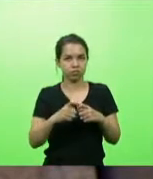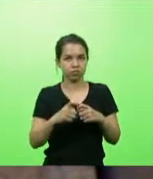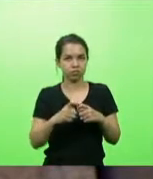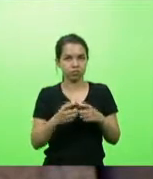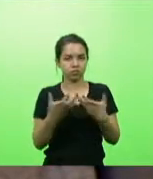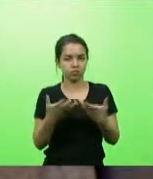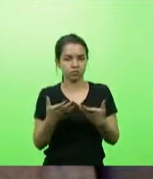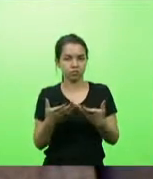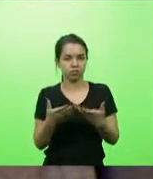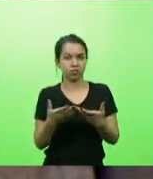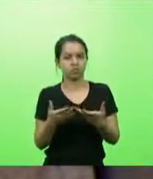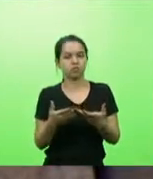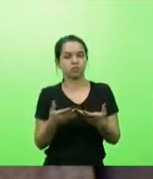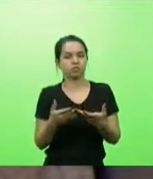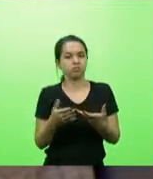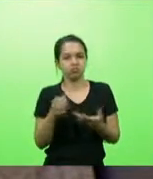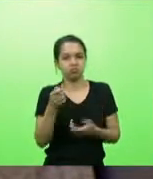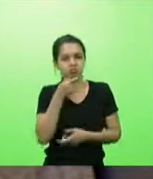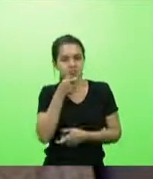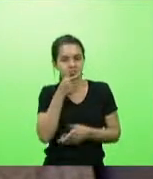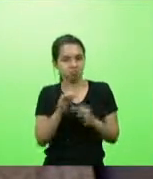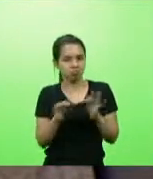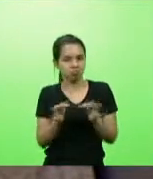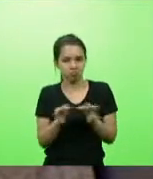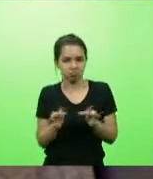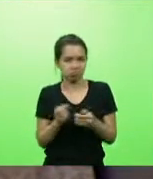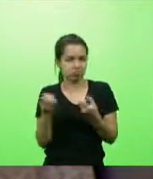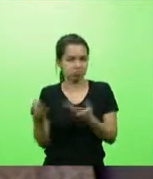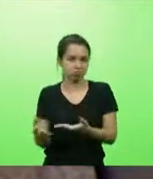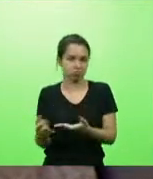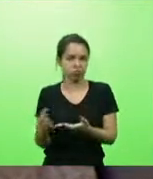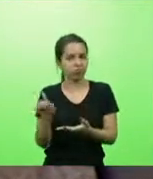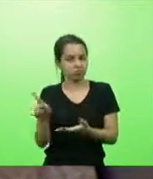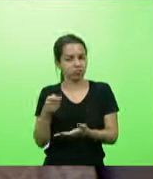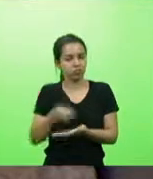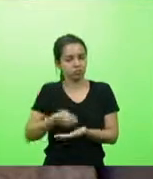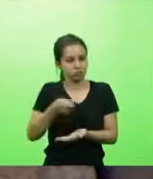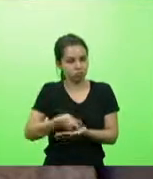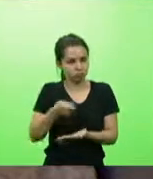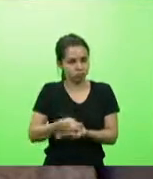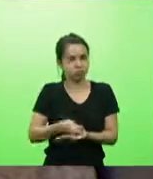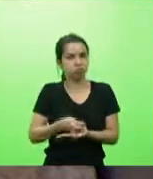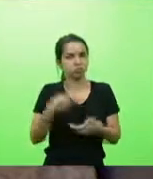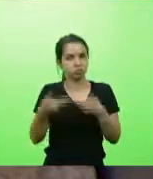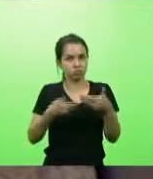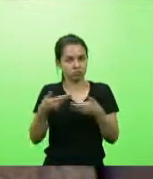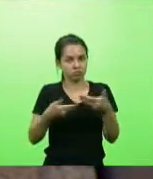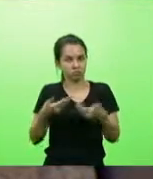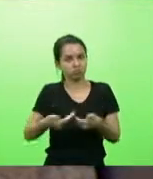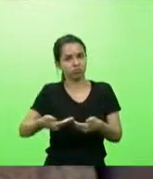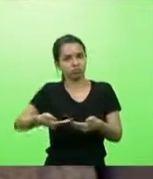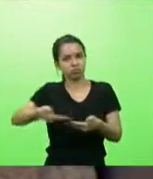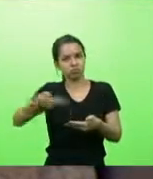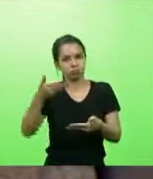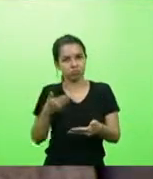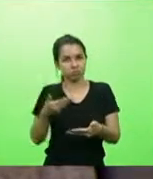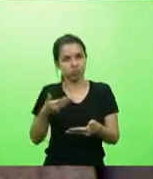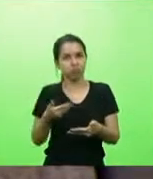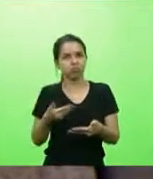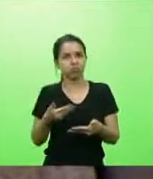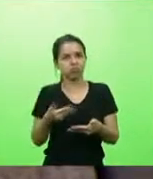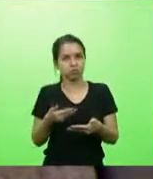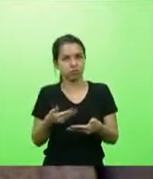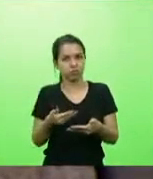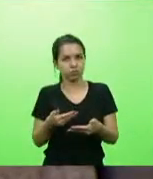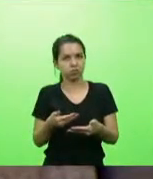para ela. E ela insistiu e exigiu que tivesse o tratamento precoce, desse todo o medicamento, como se ela tivesse